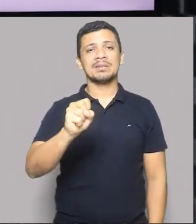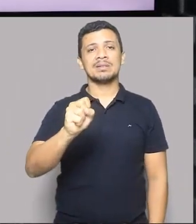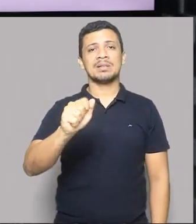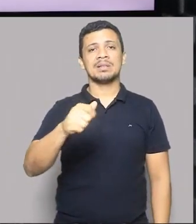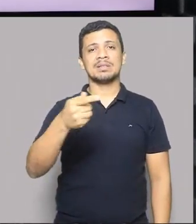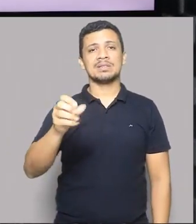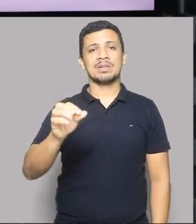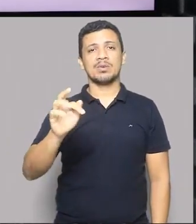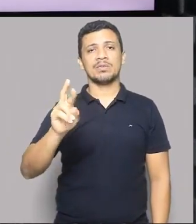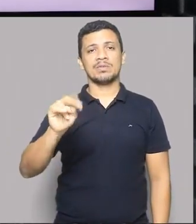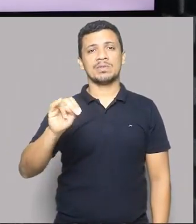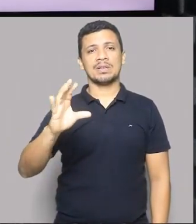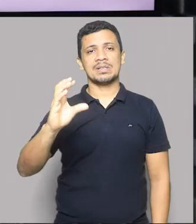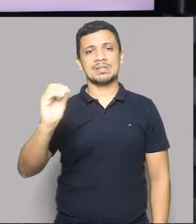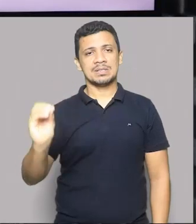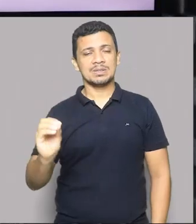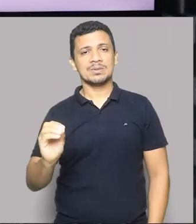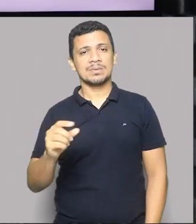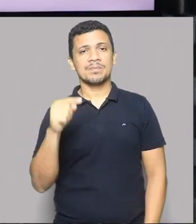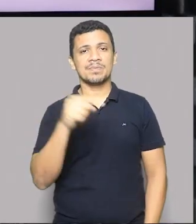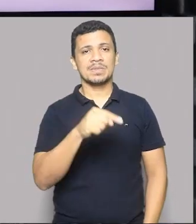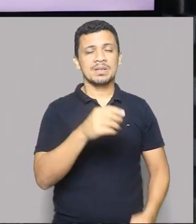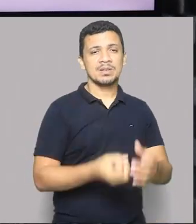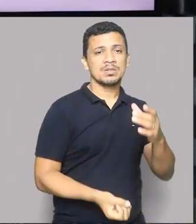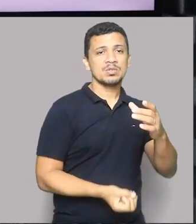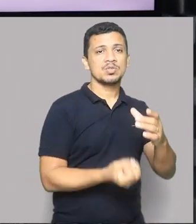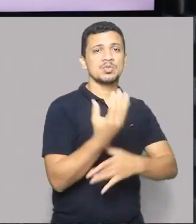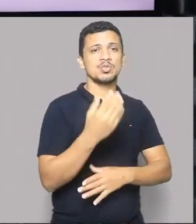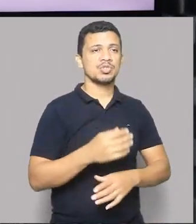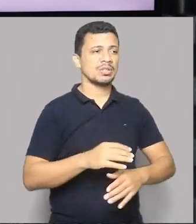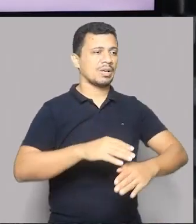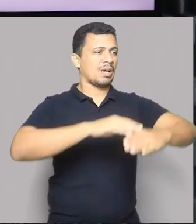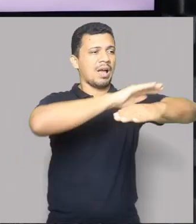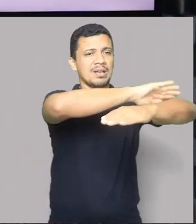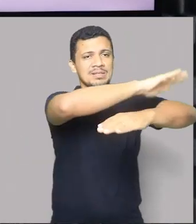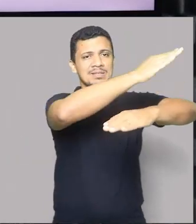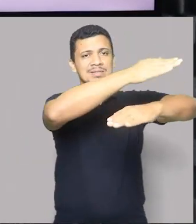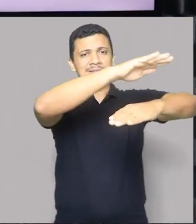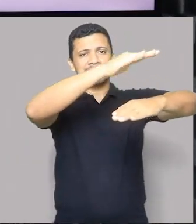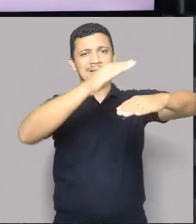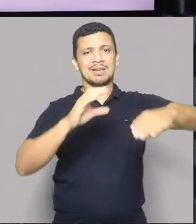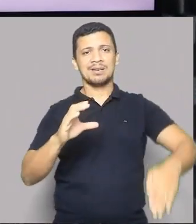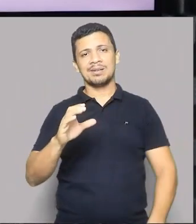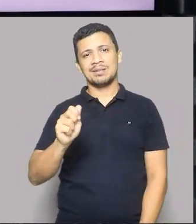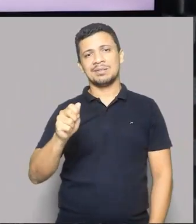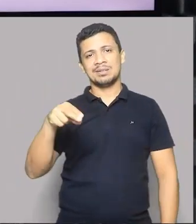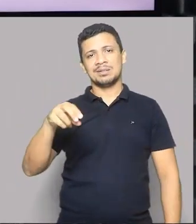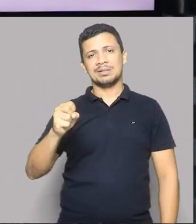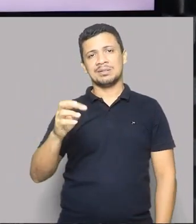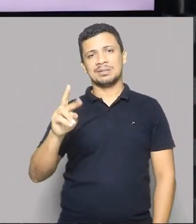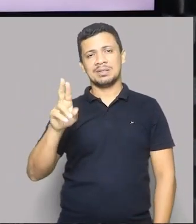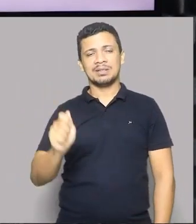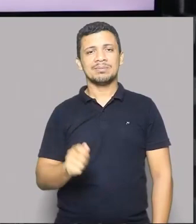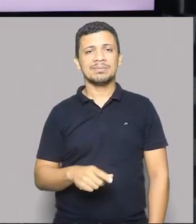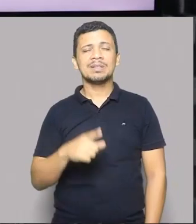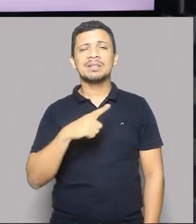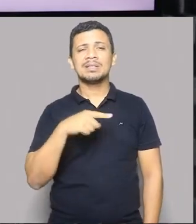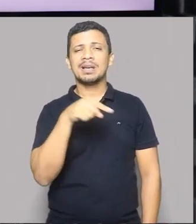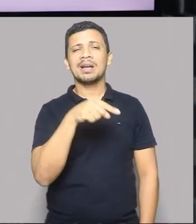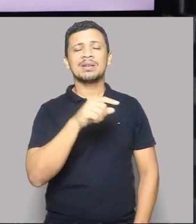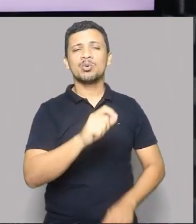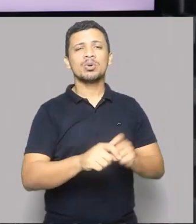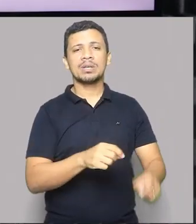em Minas Gerais, na querida e famosa Serra da Canastra. E aqui na caatinga, nós temos a mamona,